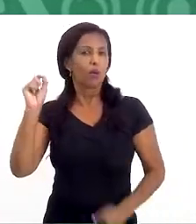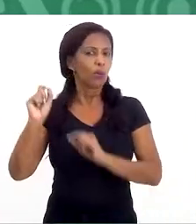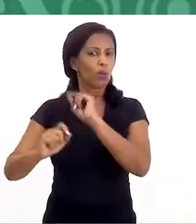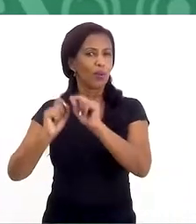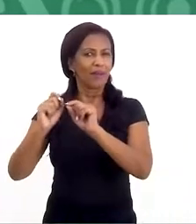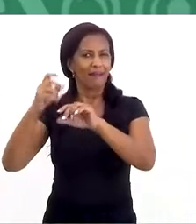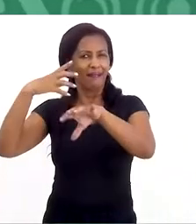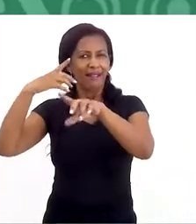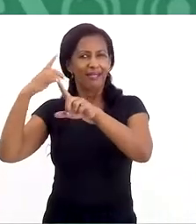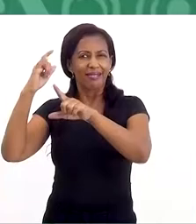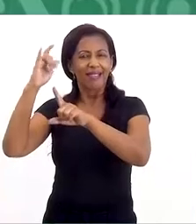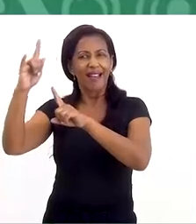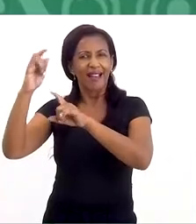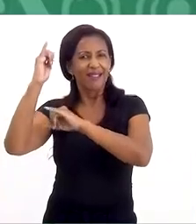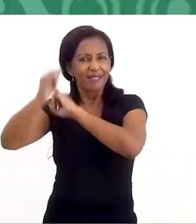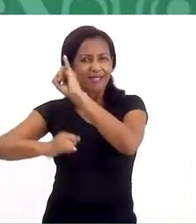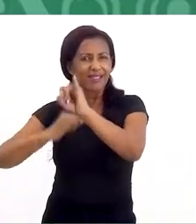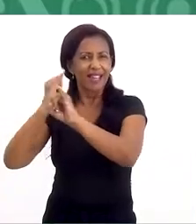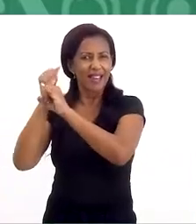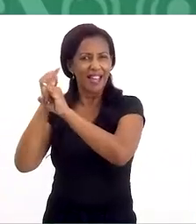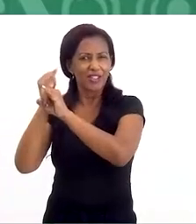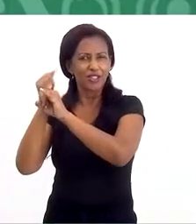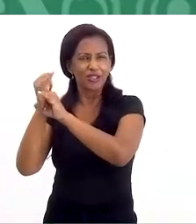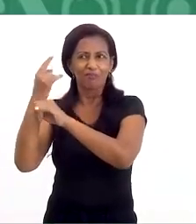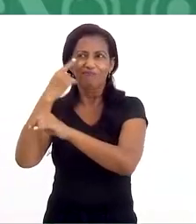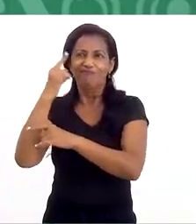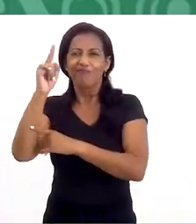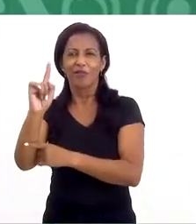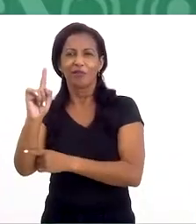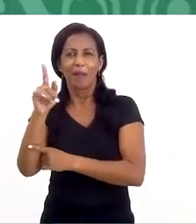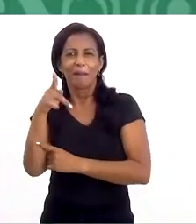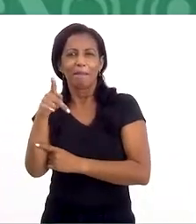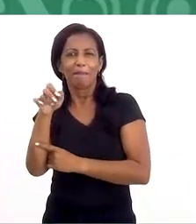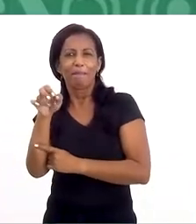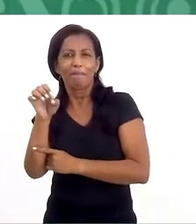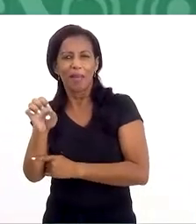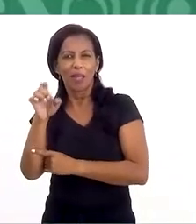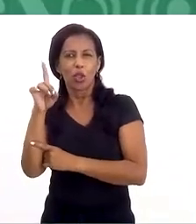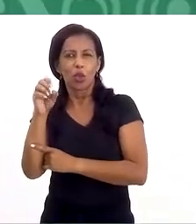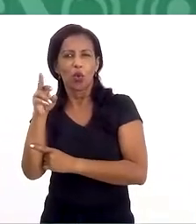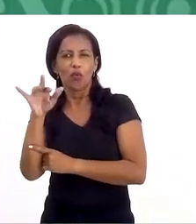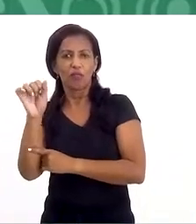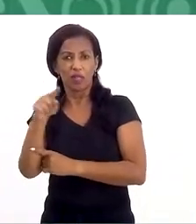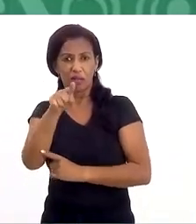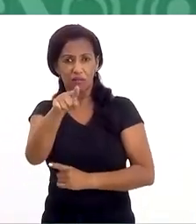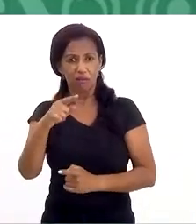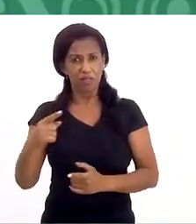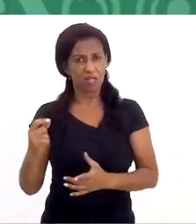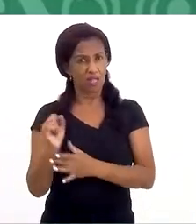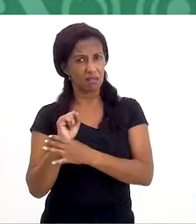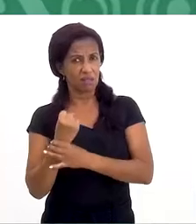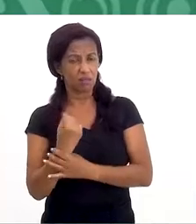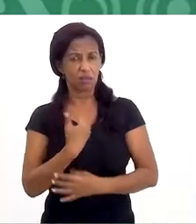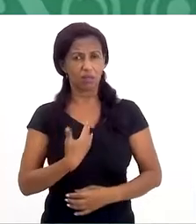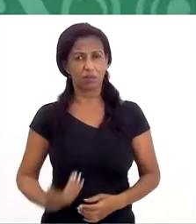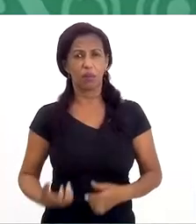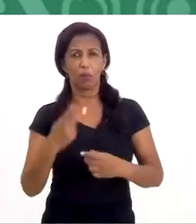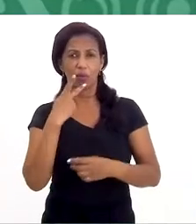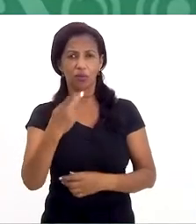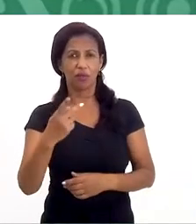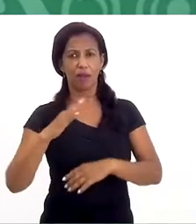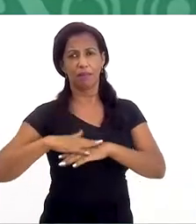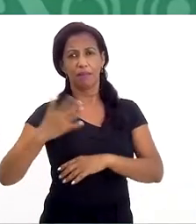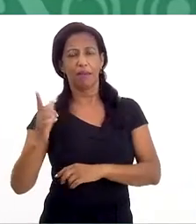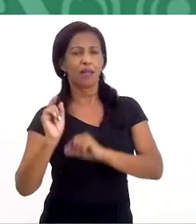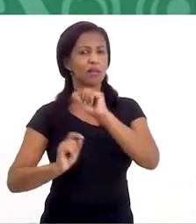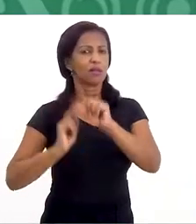que infelizmente faz parte aí da nossa realidade, você como ligada aí na área da segurança pública, eu acho que você poderia falar